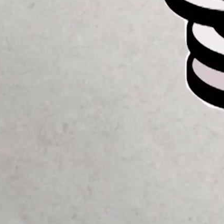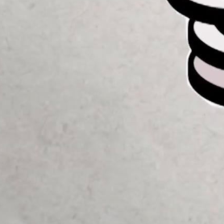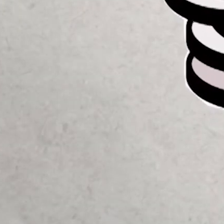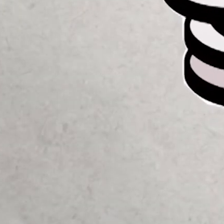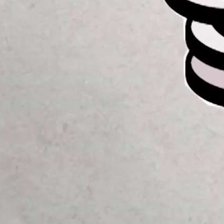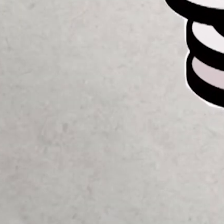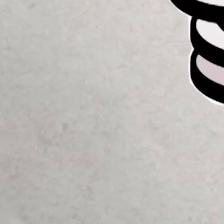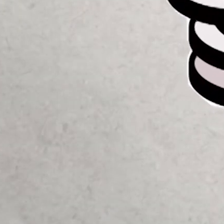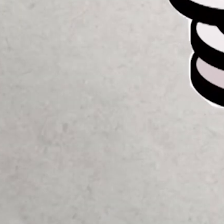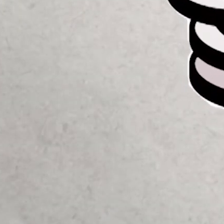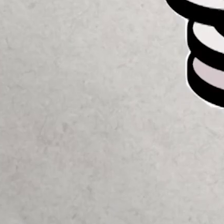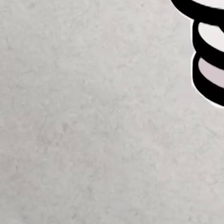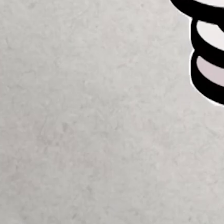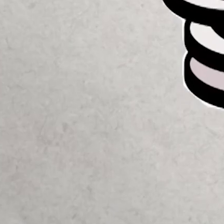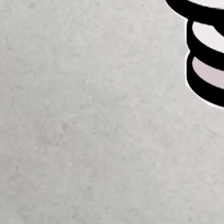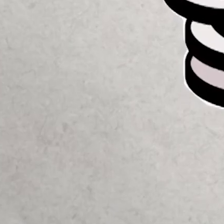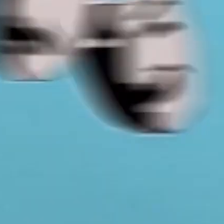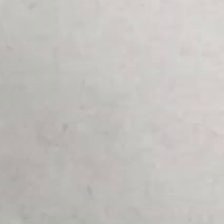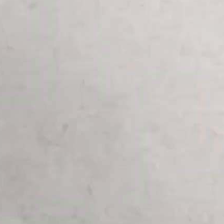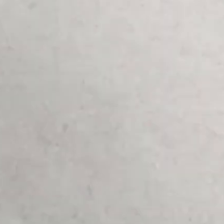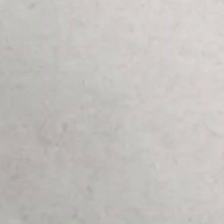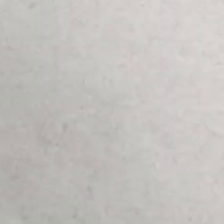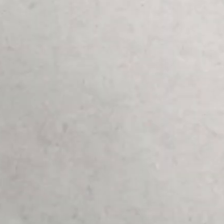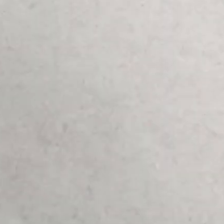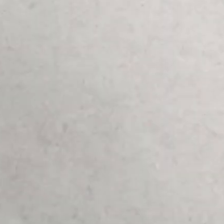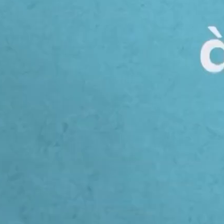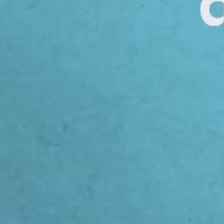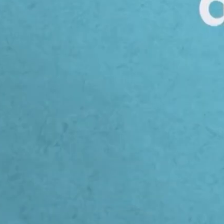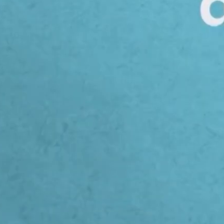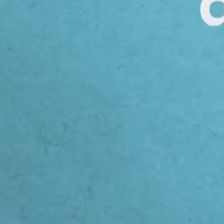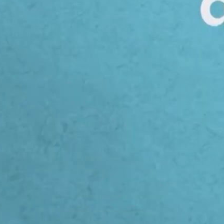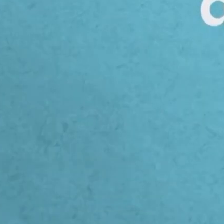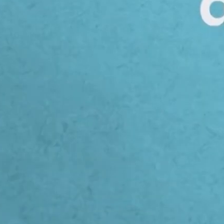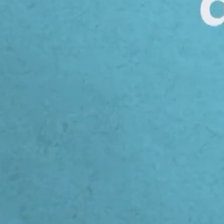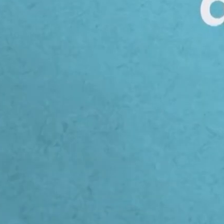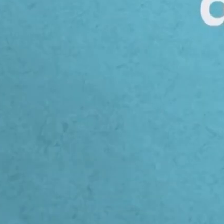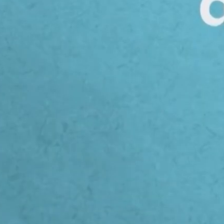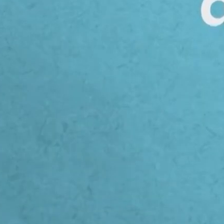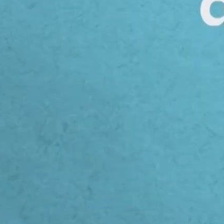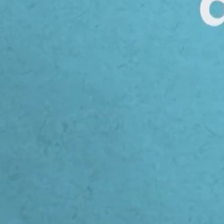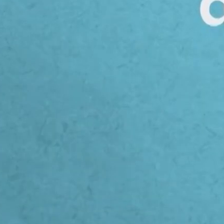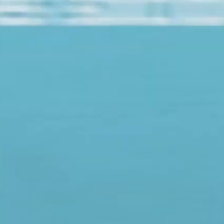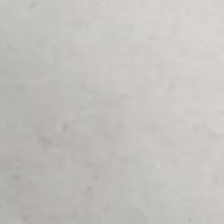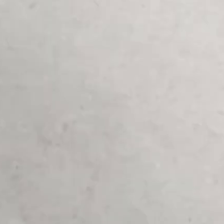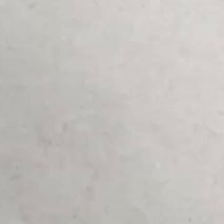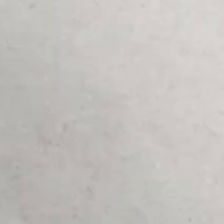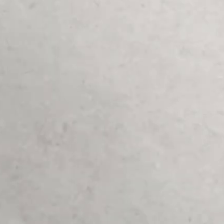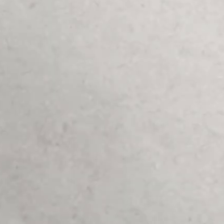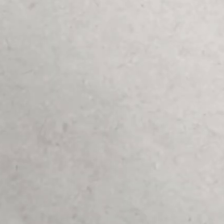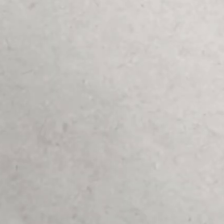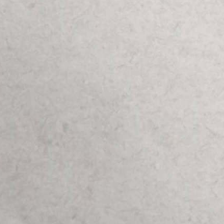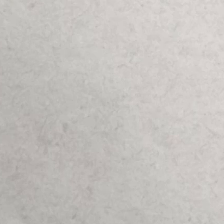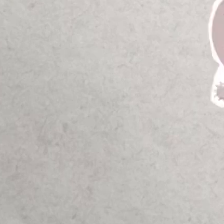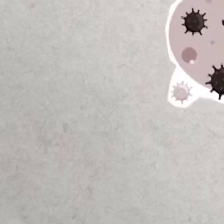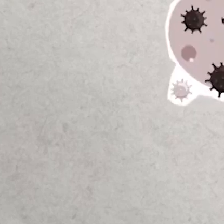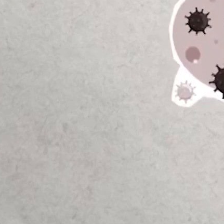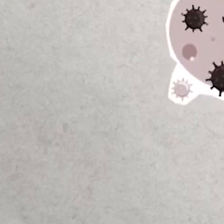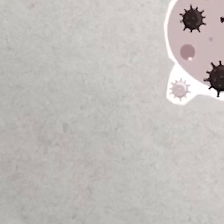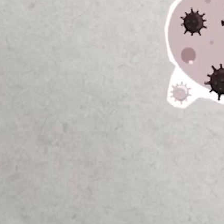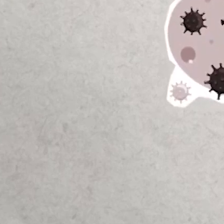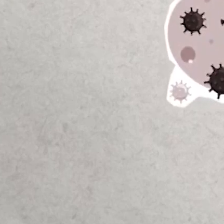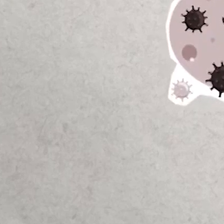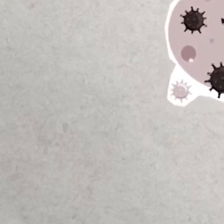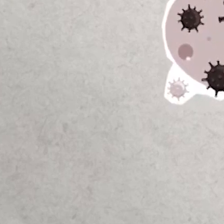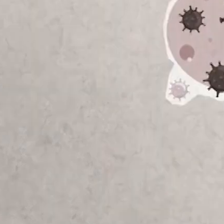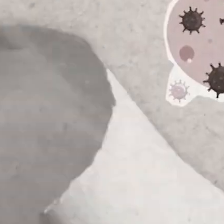movimentos culturais. Do telefone às redes sociais. Da pandemia ao que está por